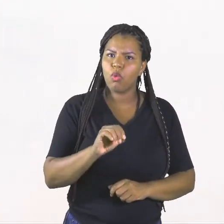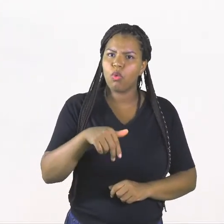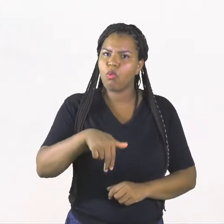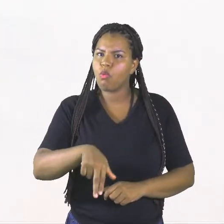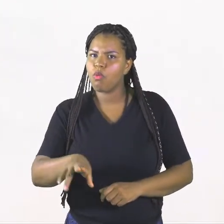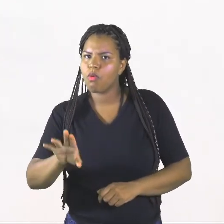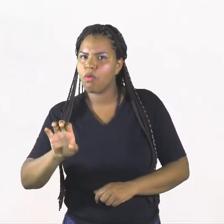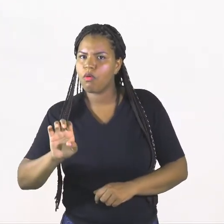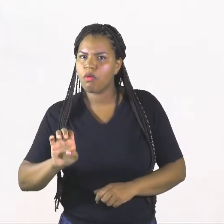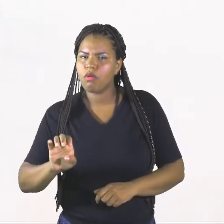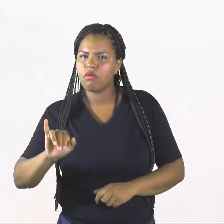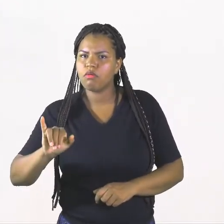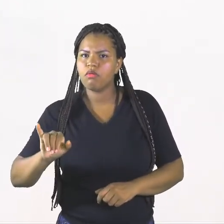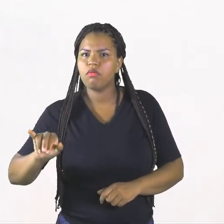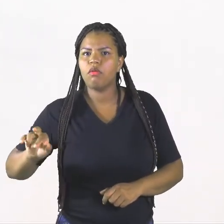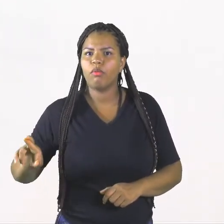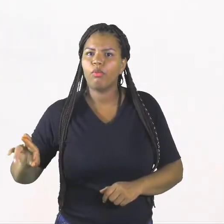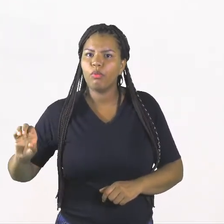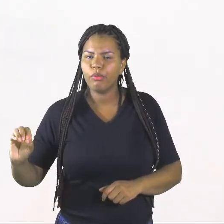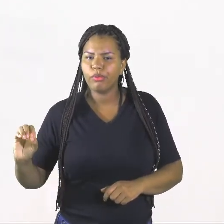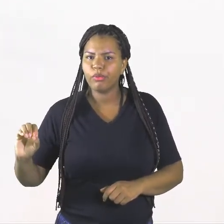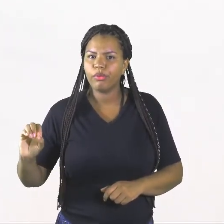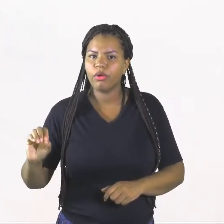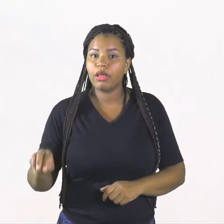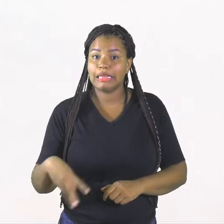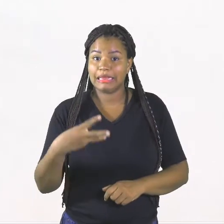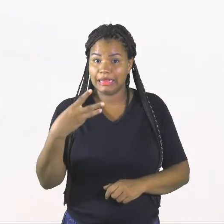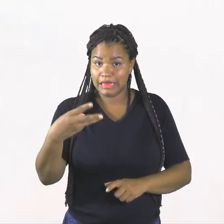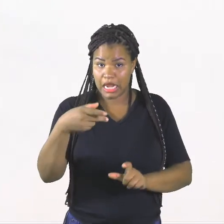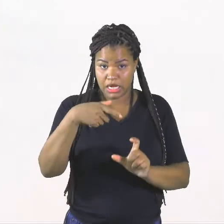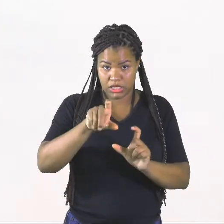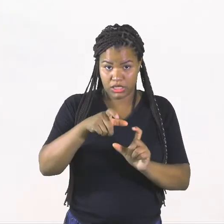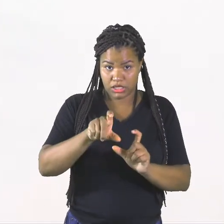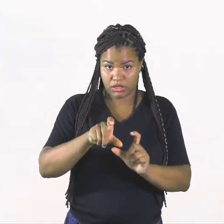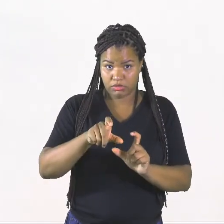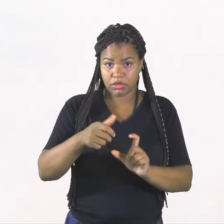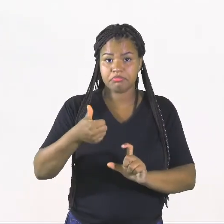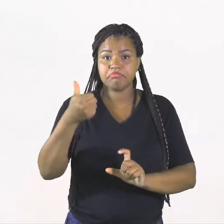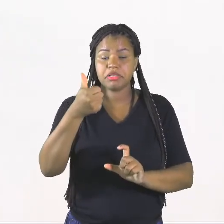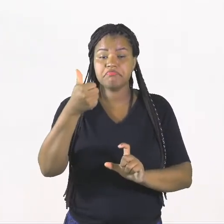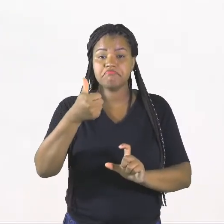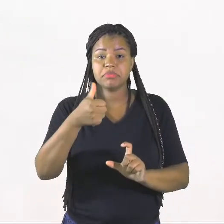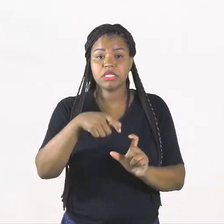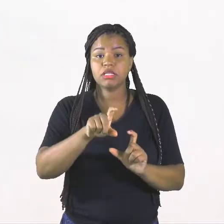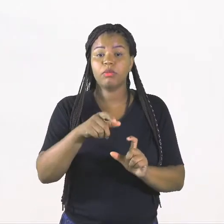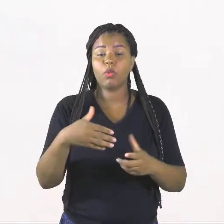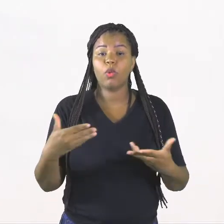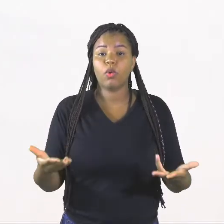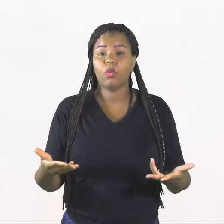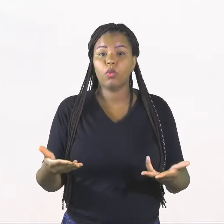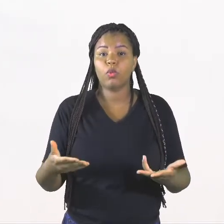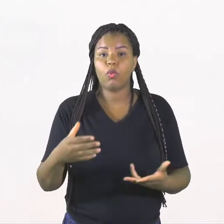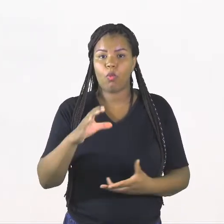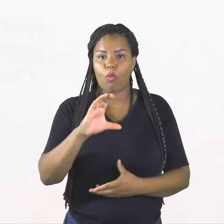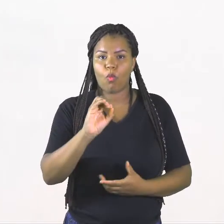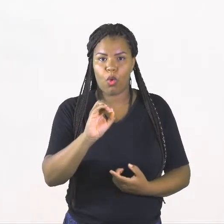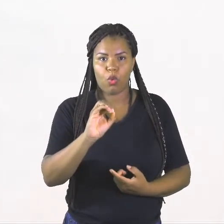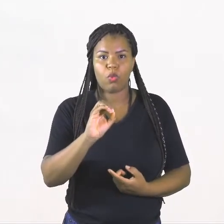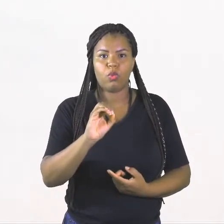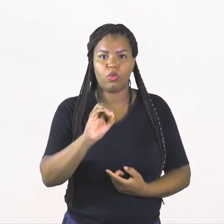Queiro. Tem quantas? Três sílabas. Qual é a primeira sílaba? É o co.